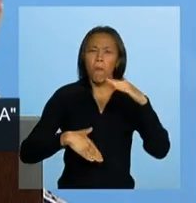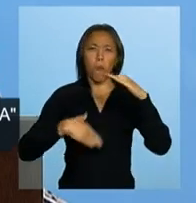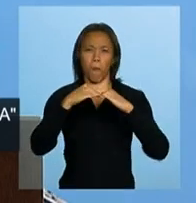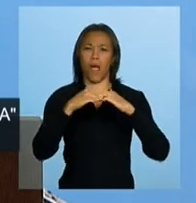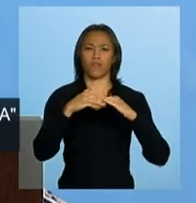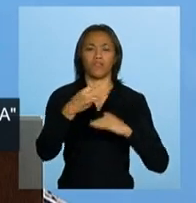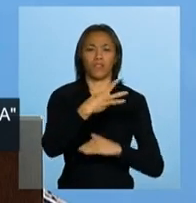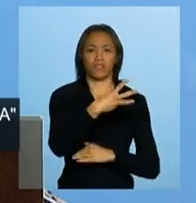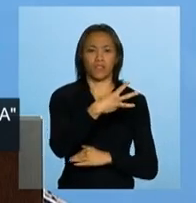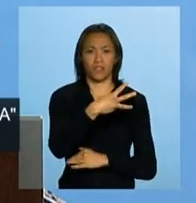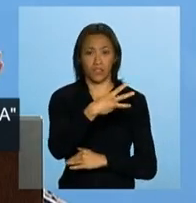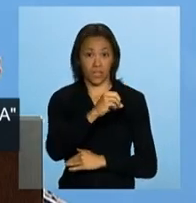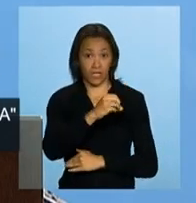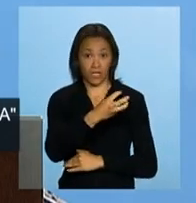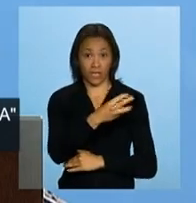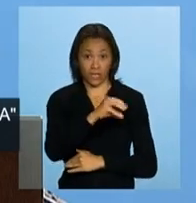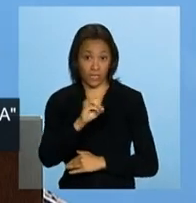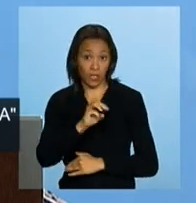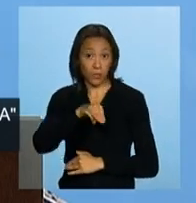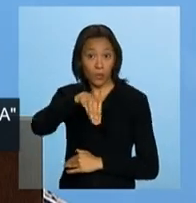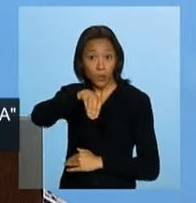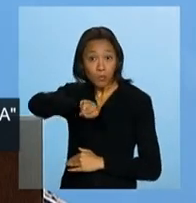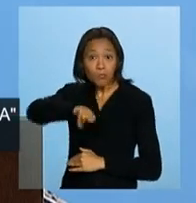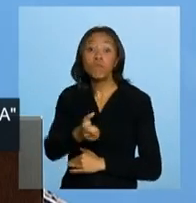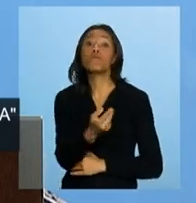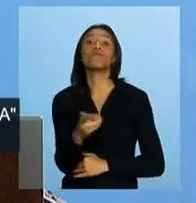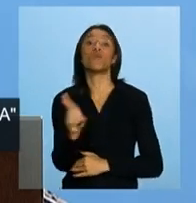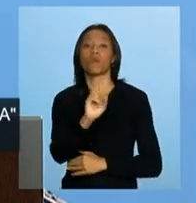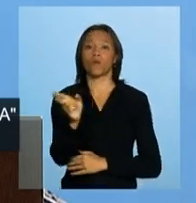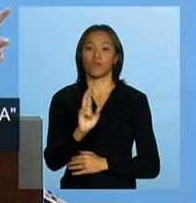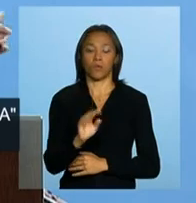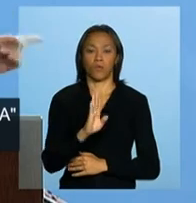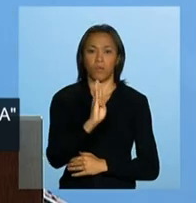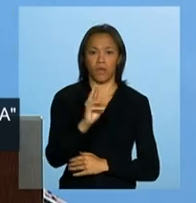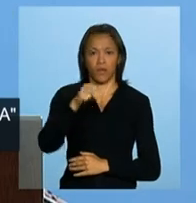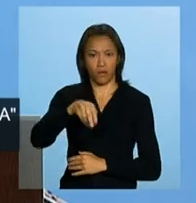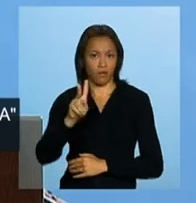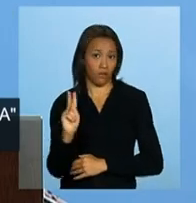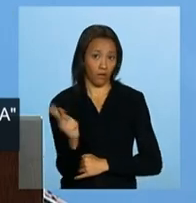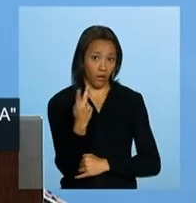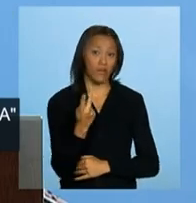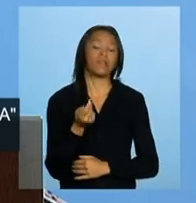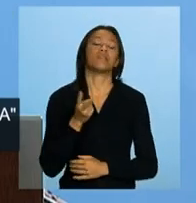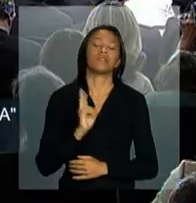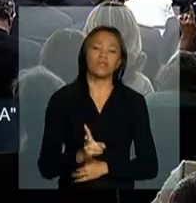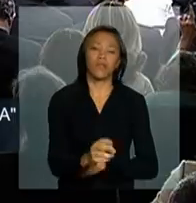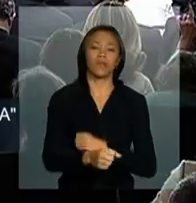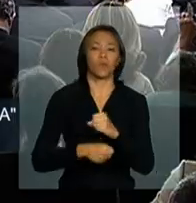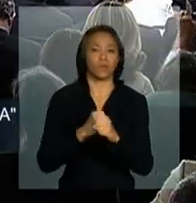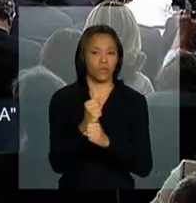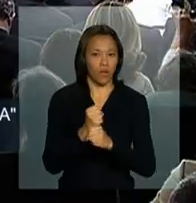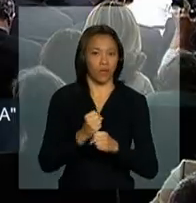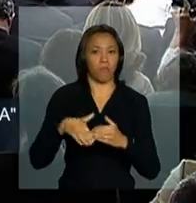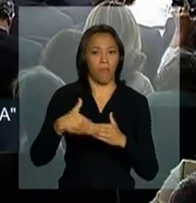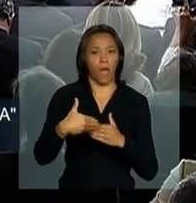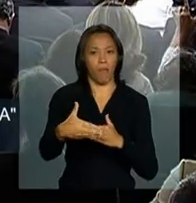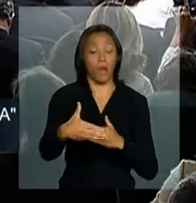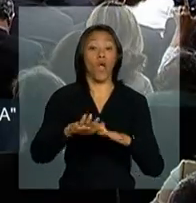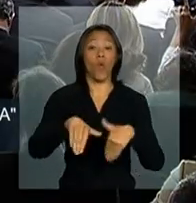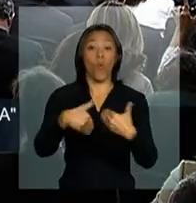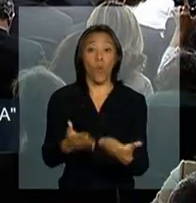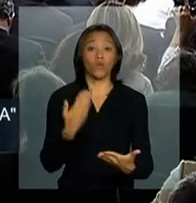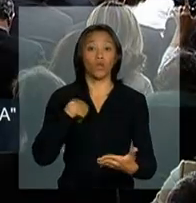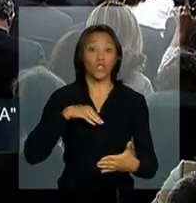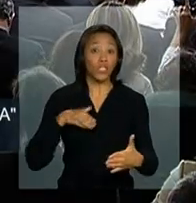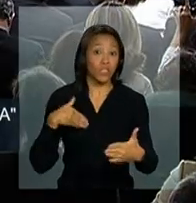300 milhões com o BNH. Isso em todos os anos que durou o BNH. Quando a gente